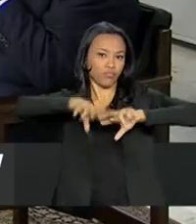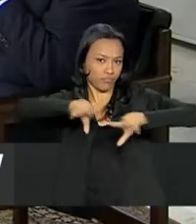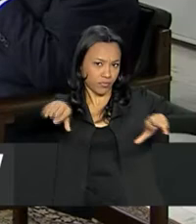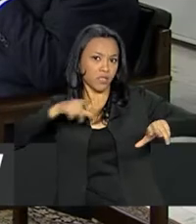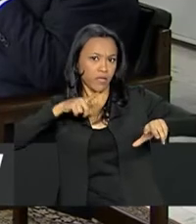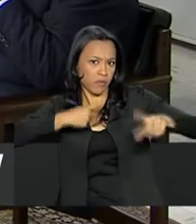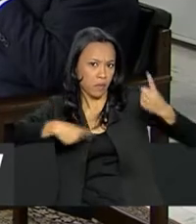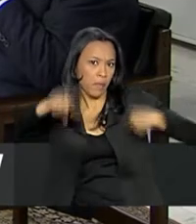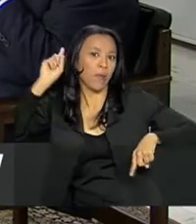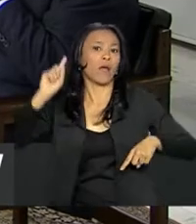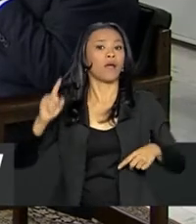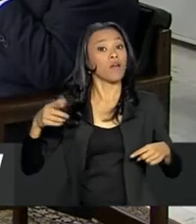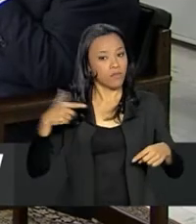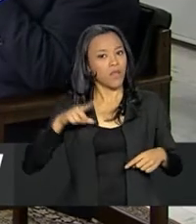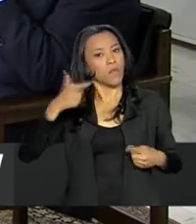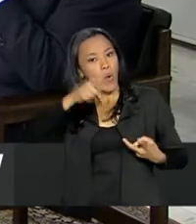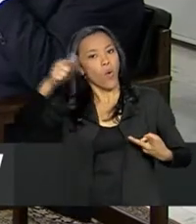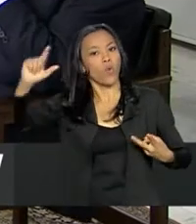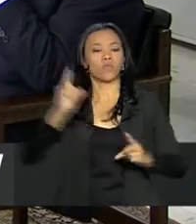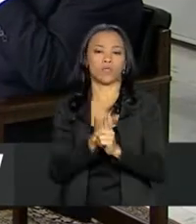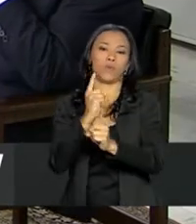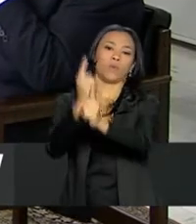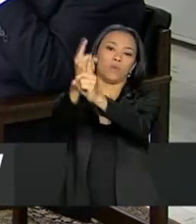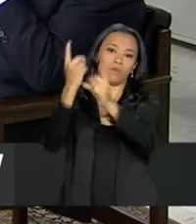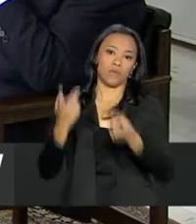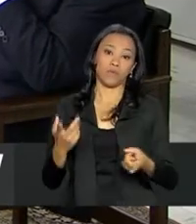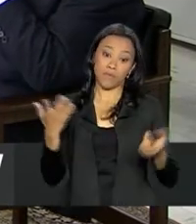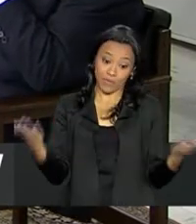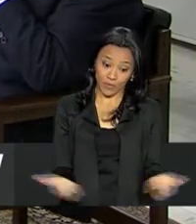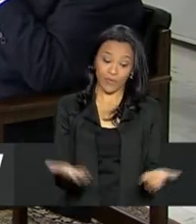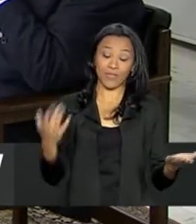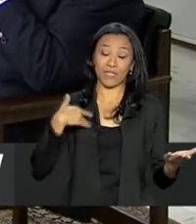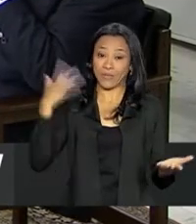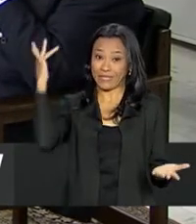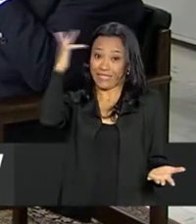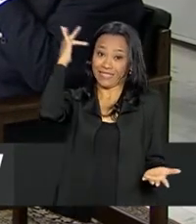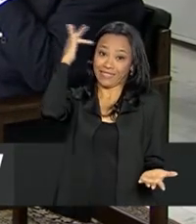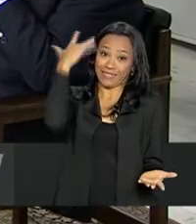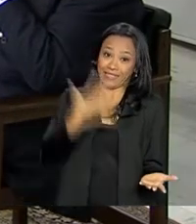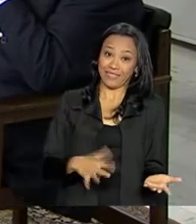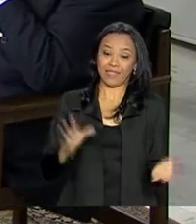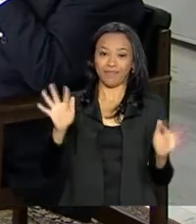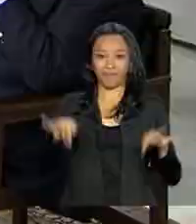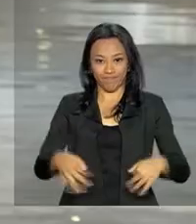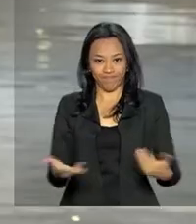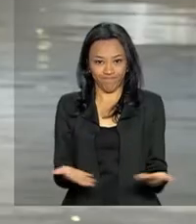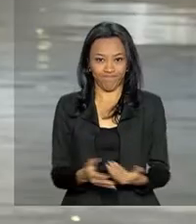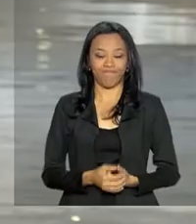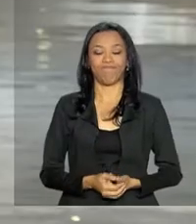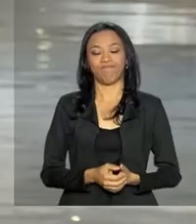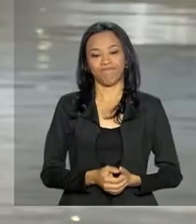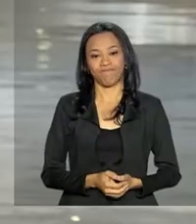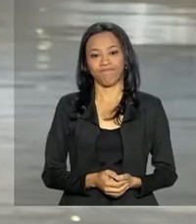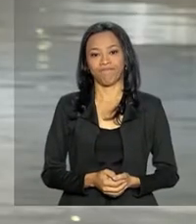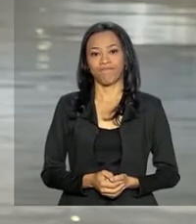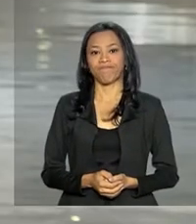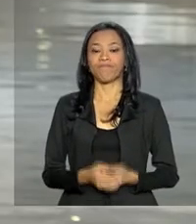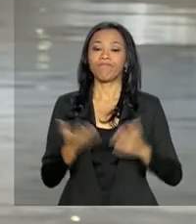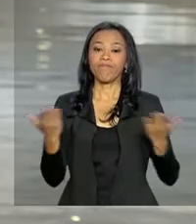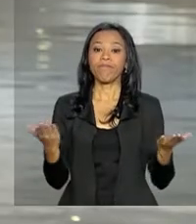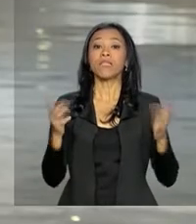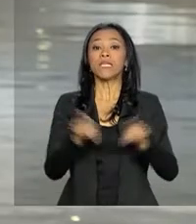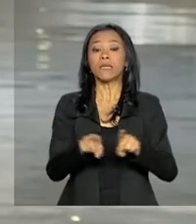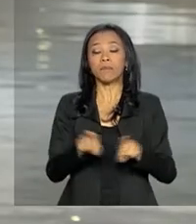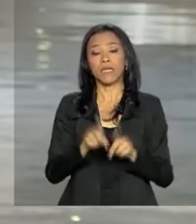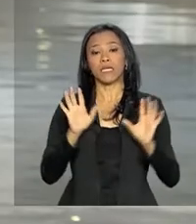nós vamos prosseguir, teremos outros eventos. Mas é uma chave de ouro que hoje se fecha neste momento. E termina